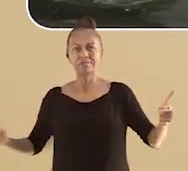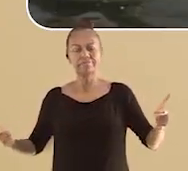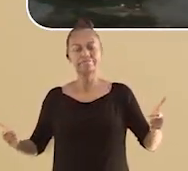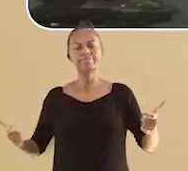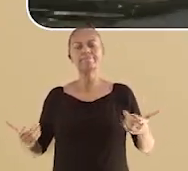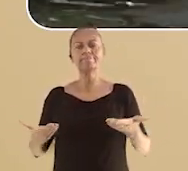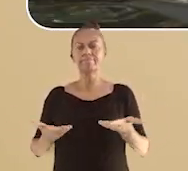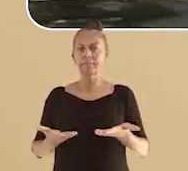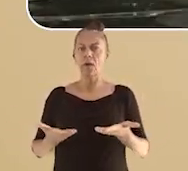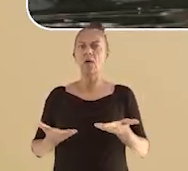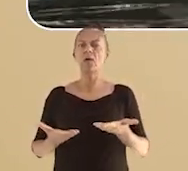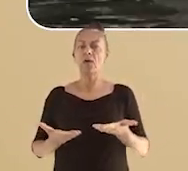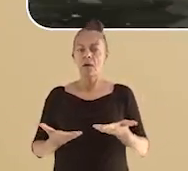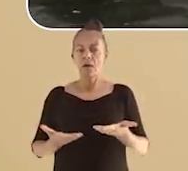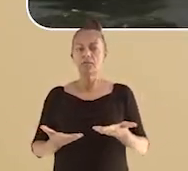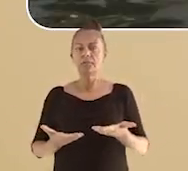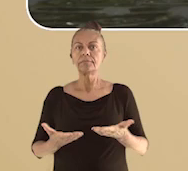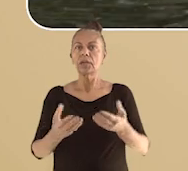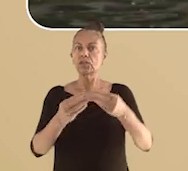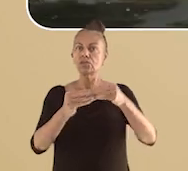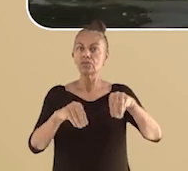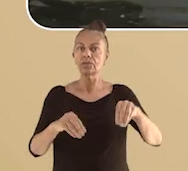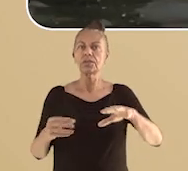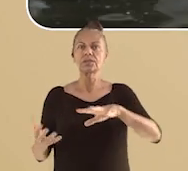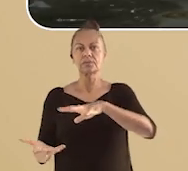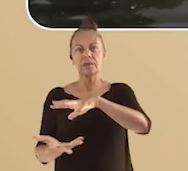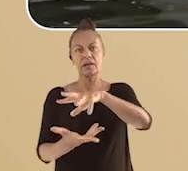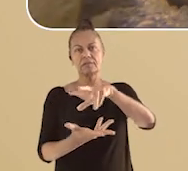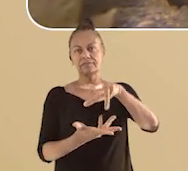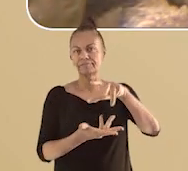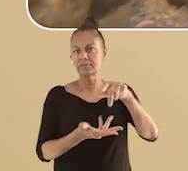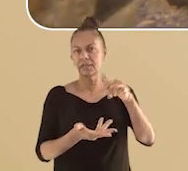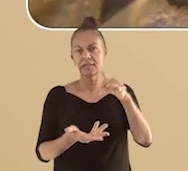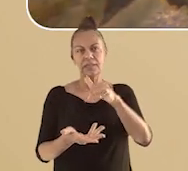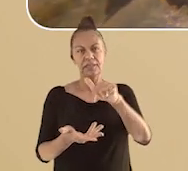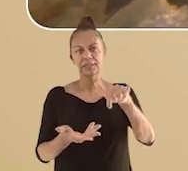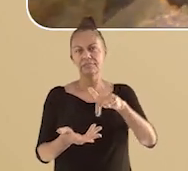poluição não afetaria tanto a vida no planeta Terra.